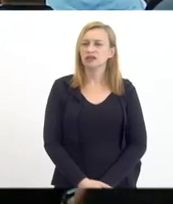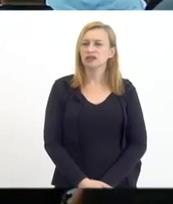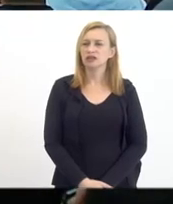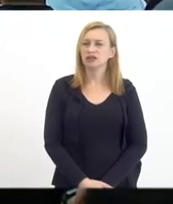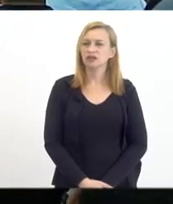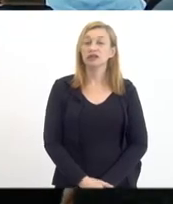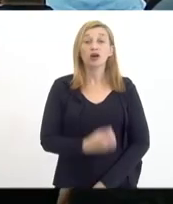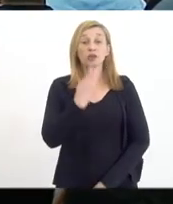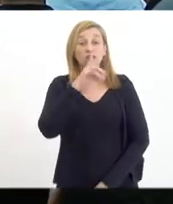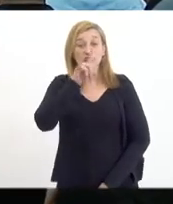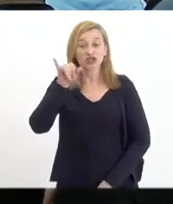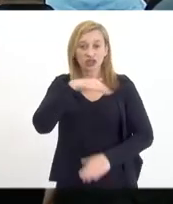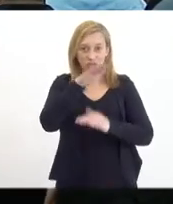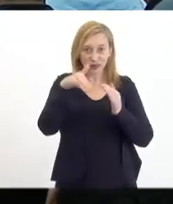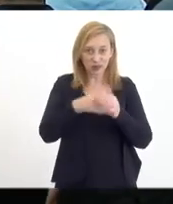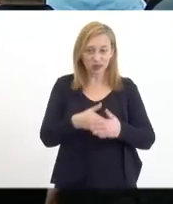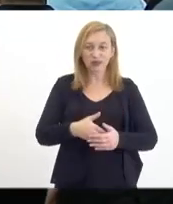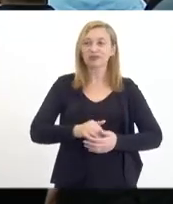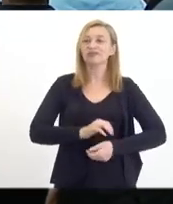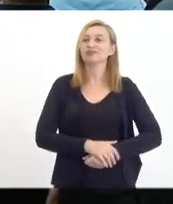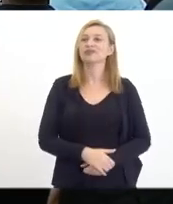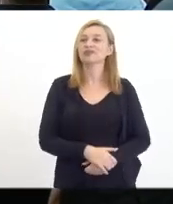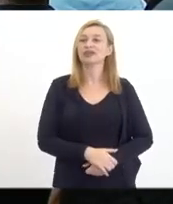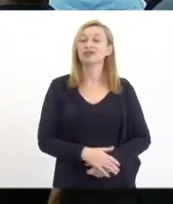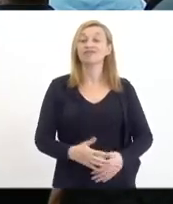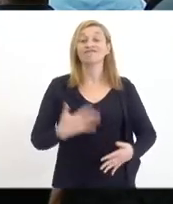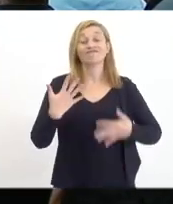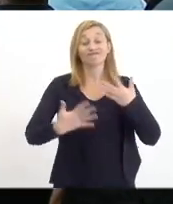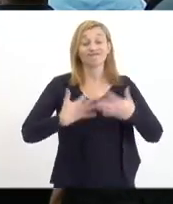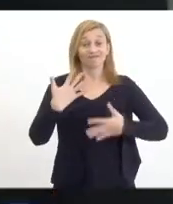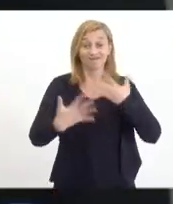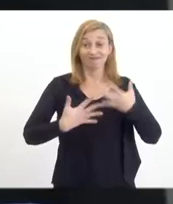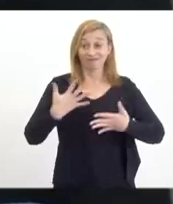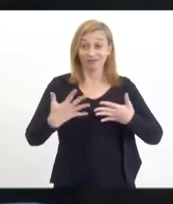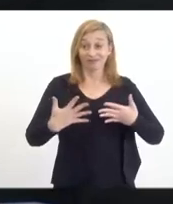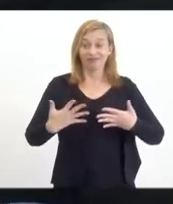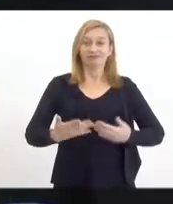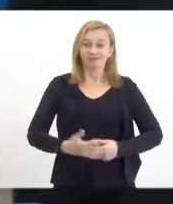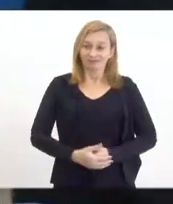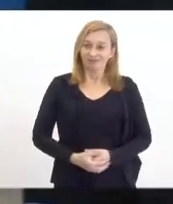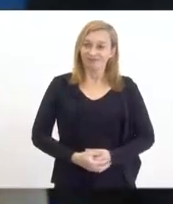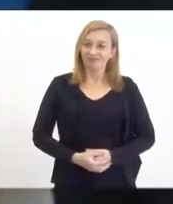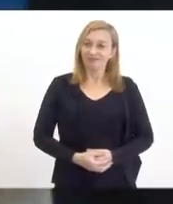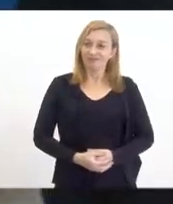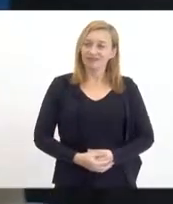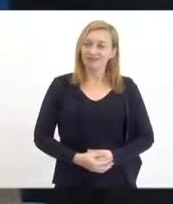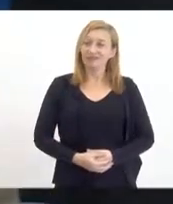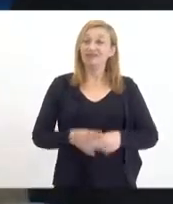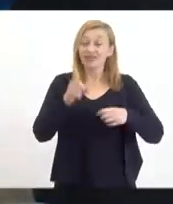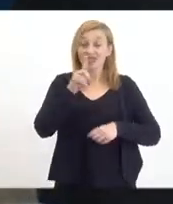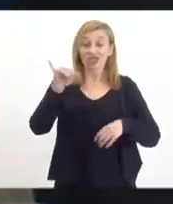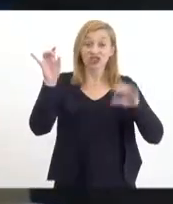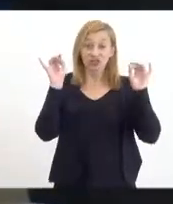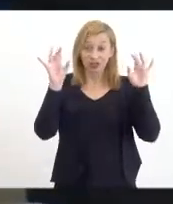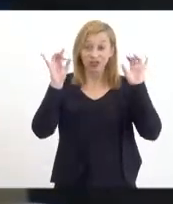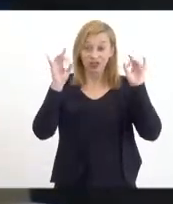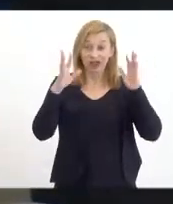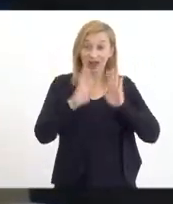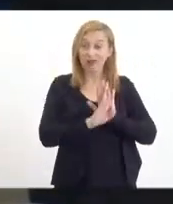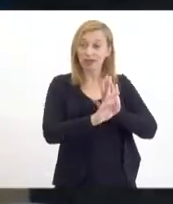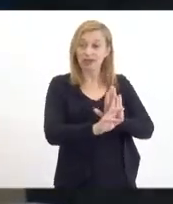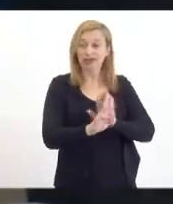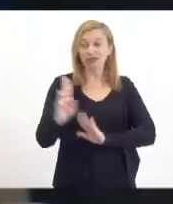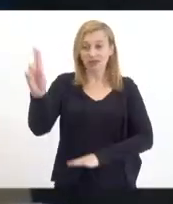Bom dia a todos e a todas. É um imenso prazer estar nesse evento aqui, num dia tão especial e representando a